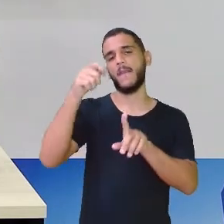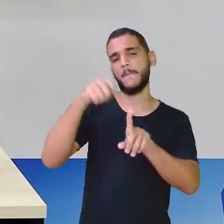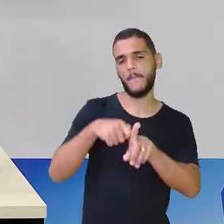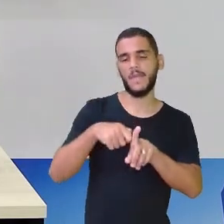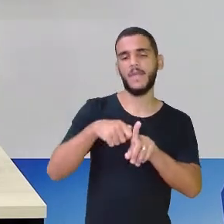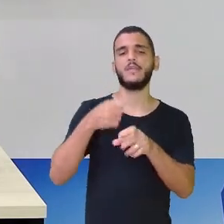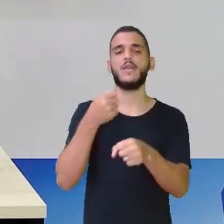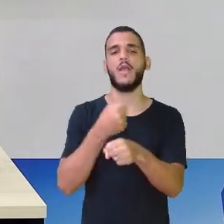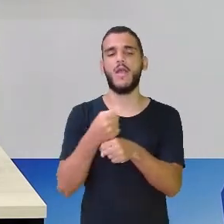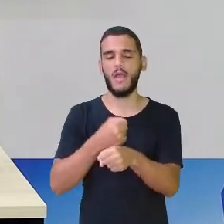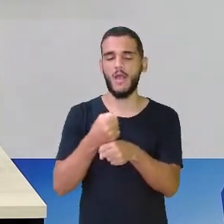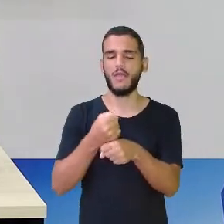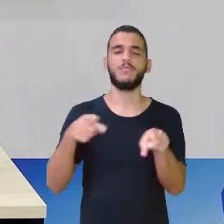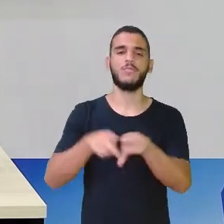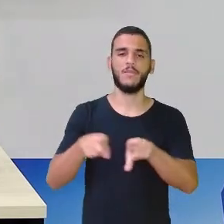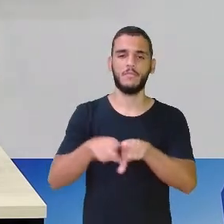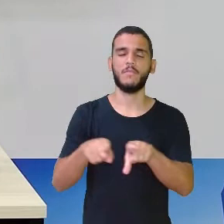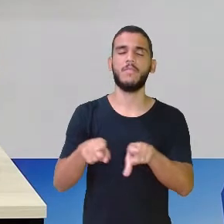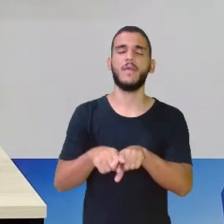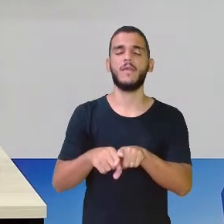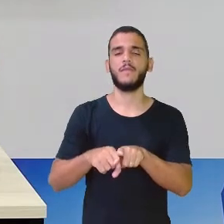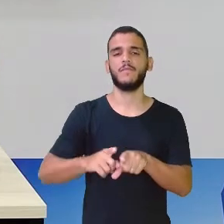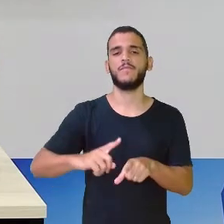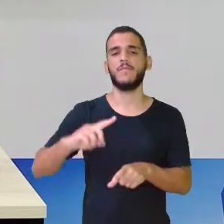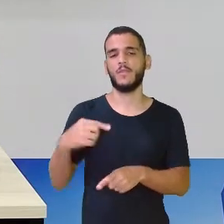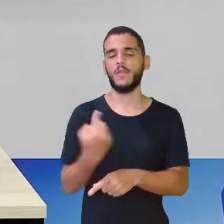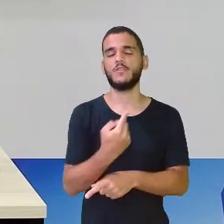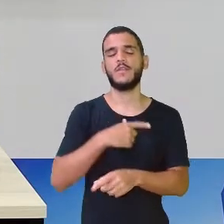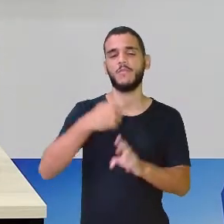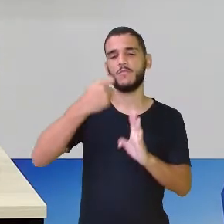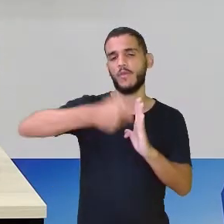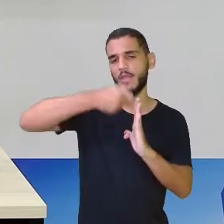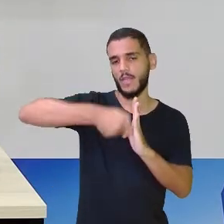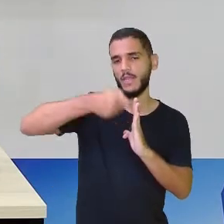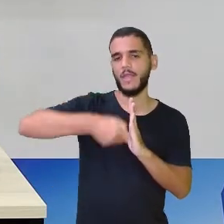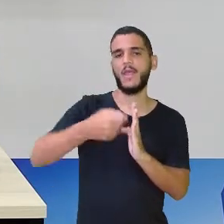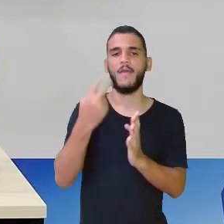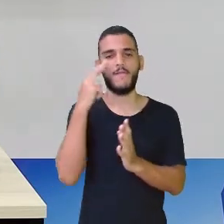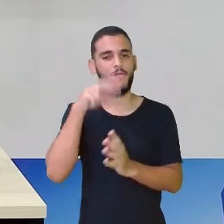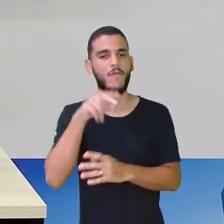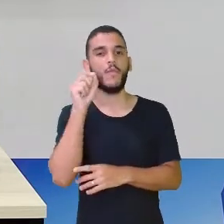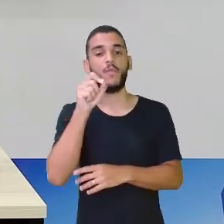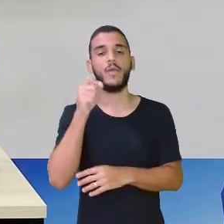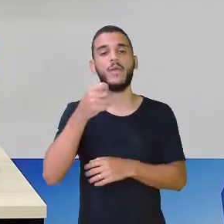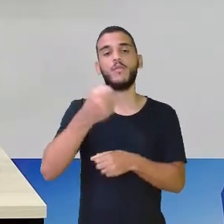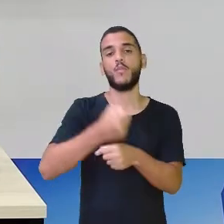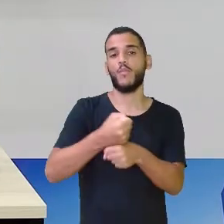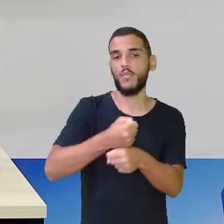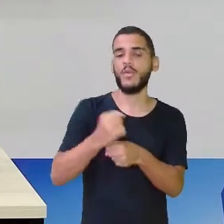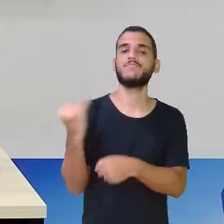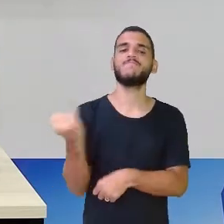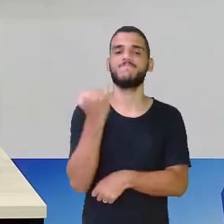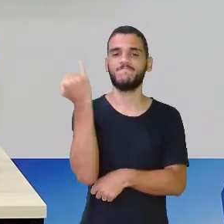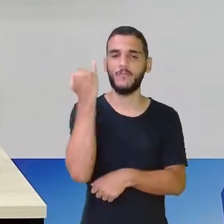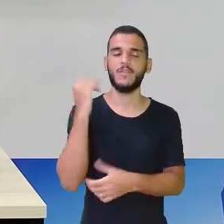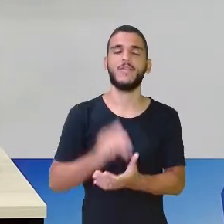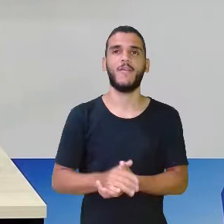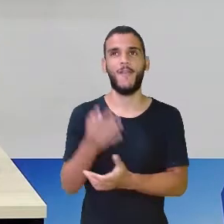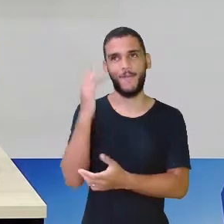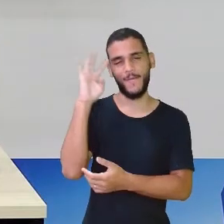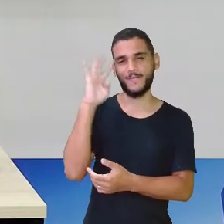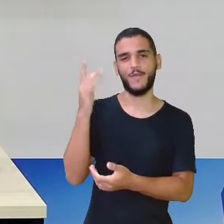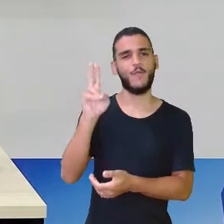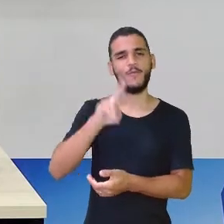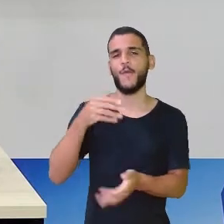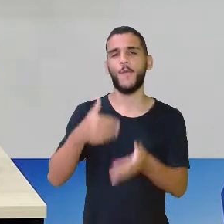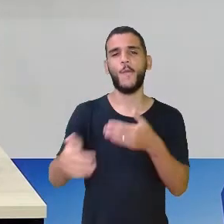ano. Ele informa também o ano. Quando nós pegamos um calendário, nós temos também o ano daquele calendário importante, né? Imagina aí a gente com